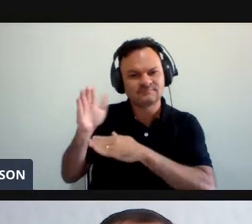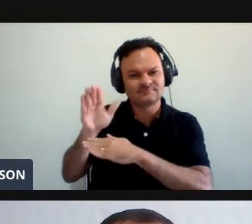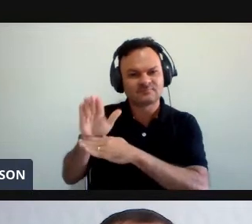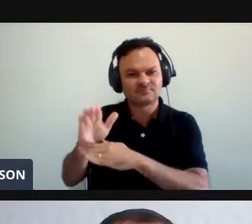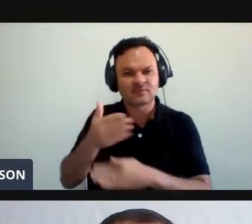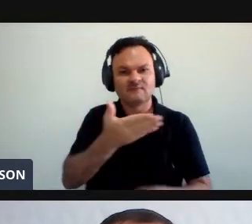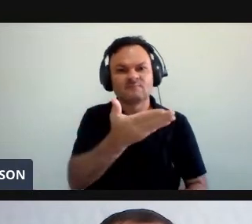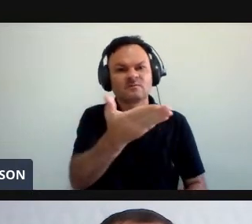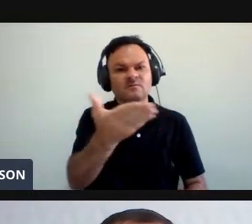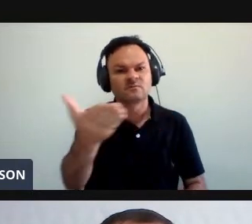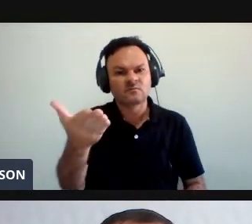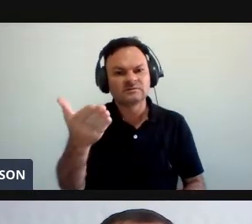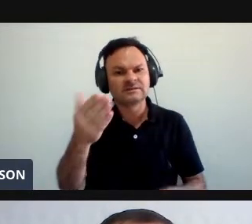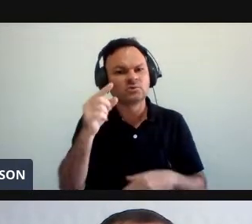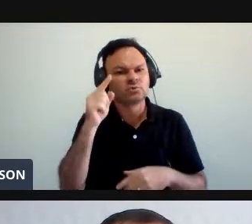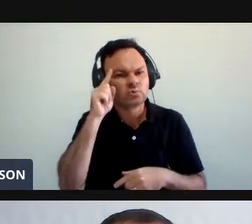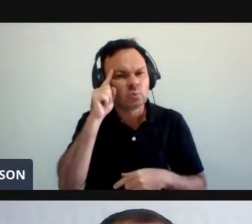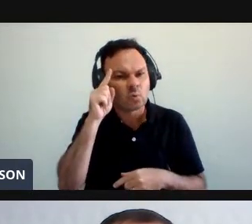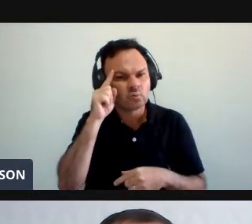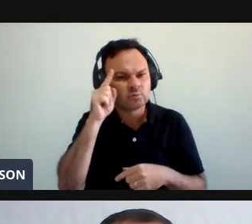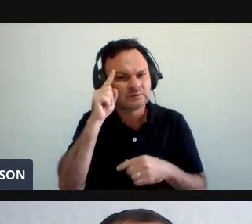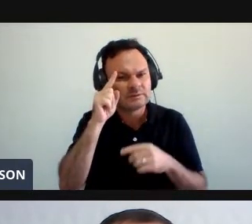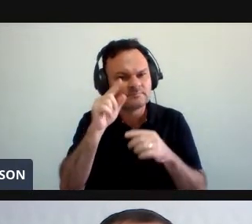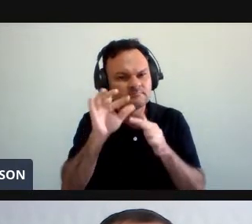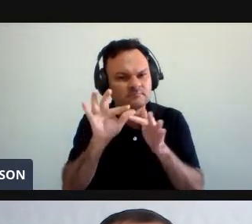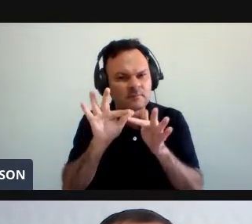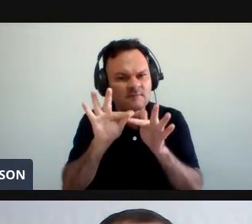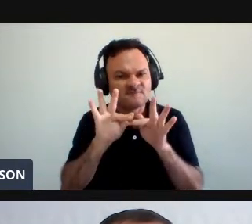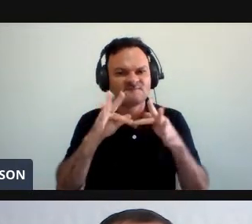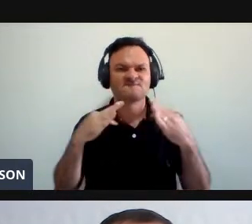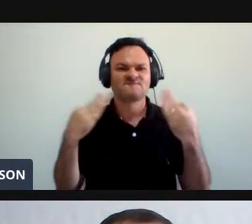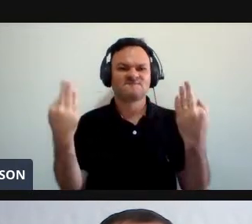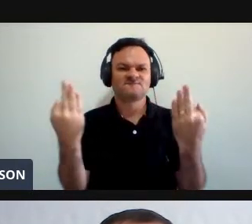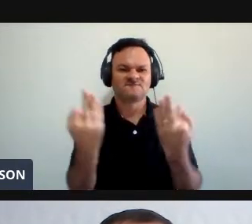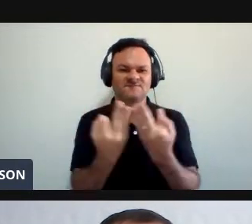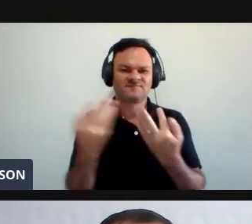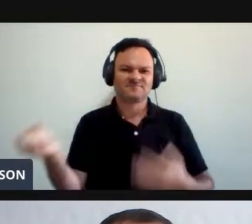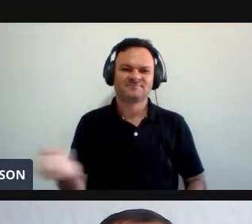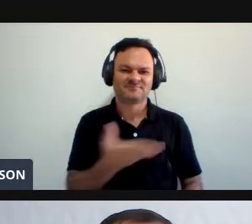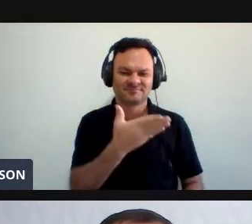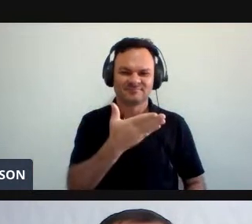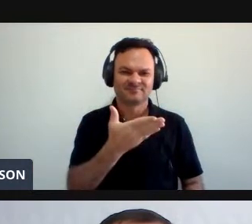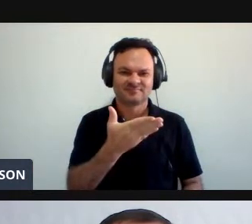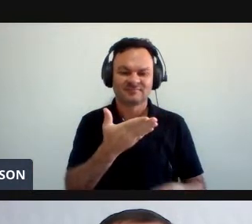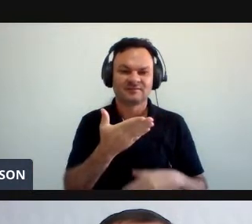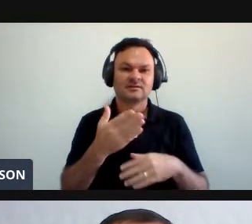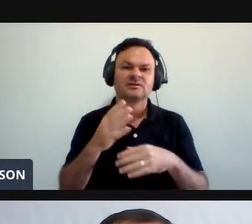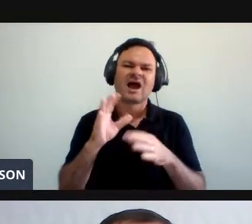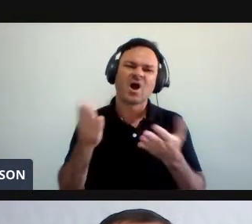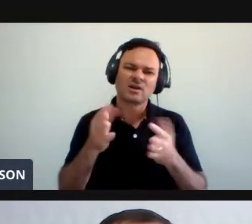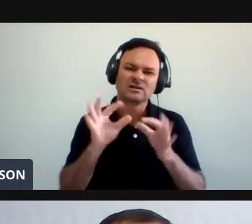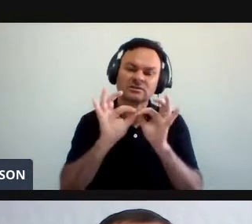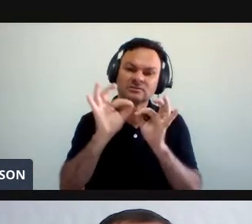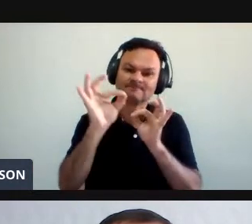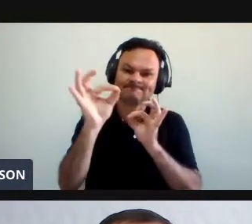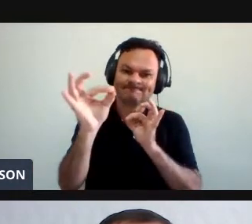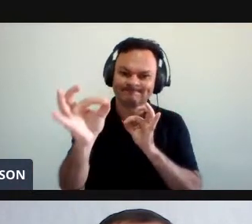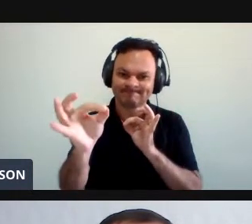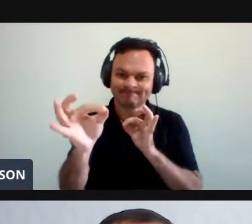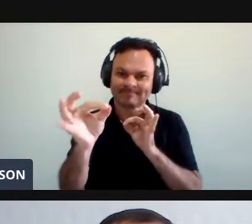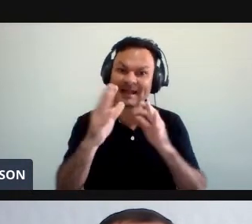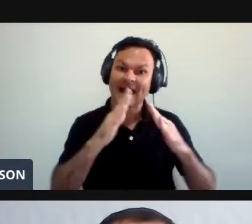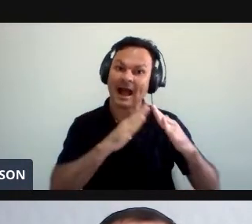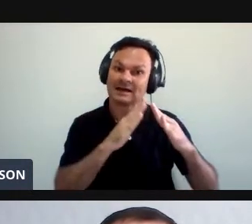que vocês construirão uma família Pois muitos após esse período remoto Deixarão suas